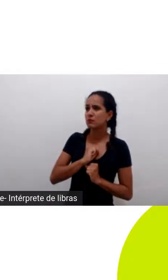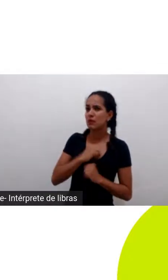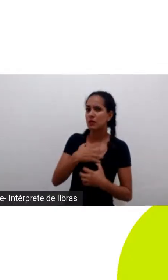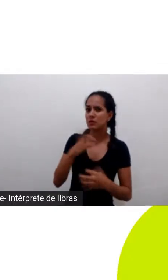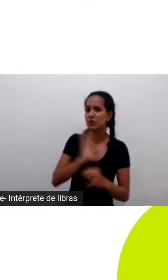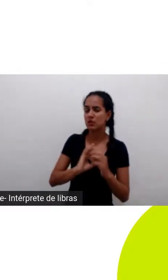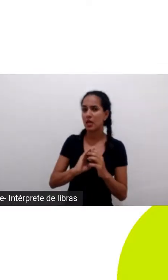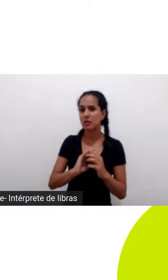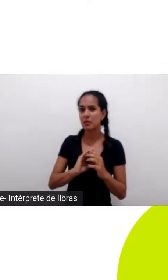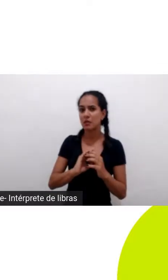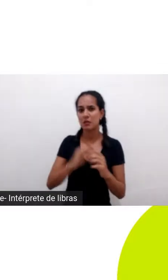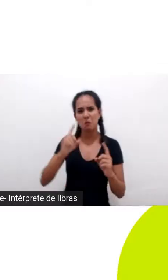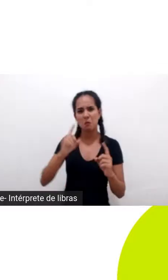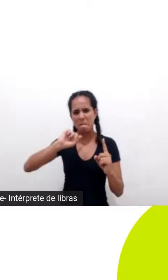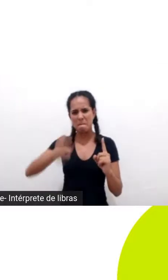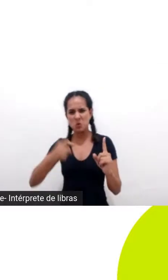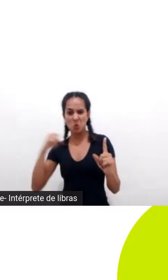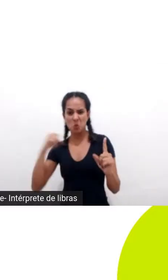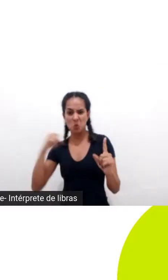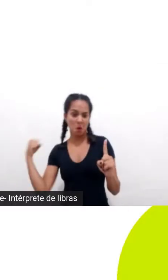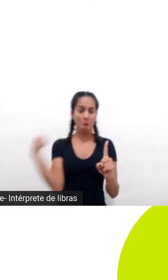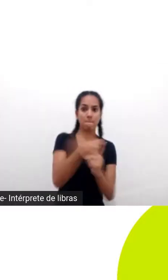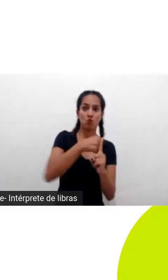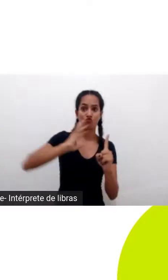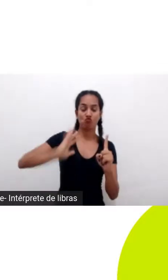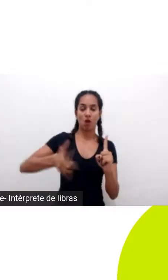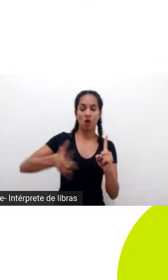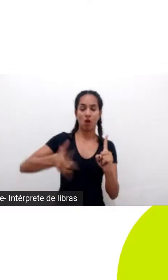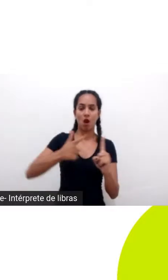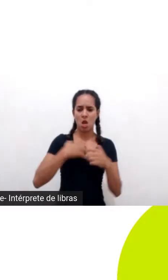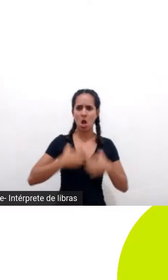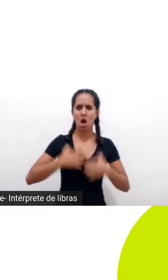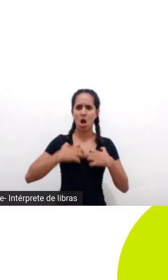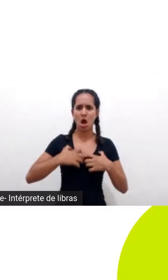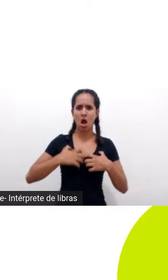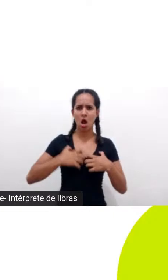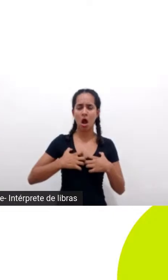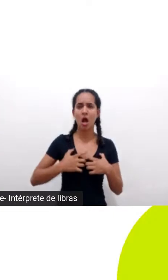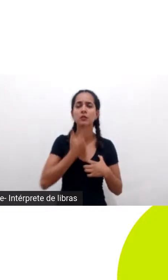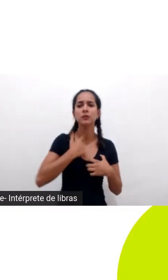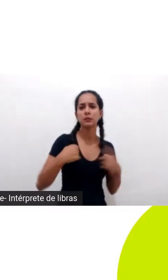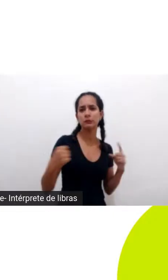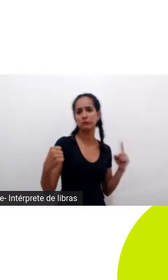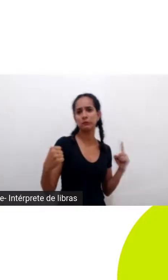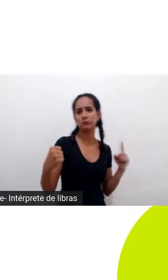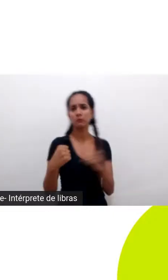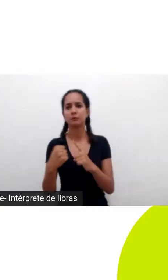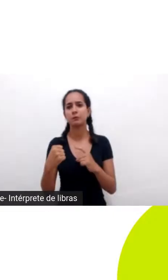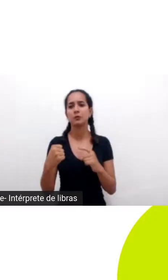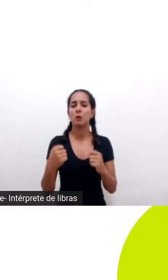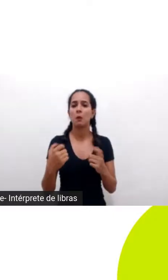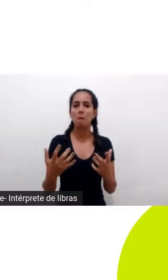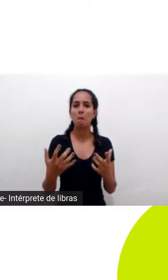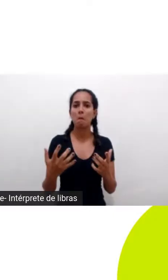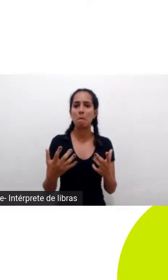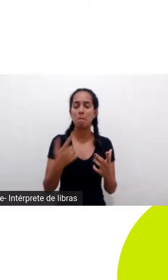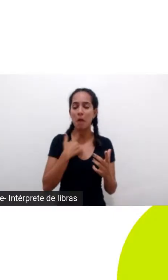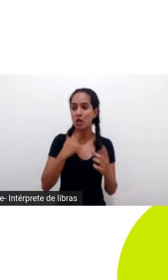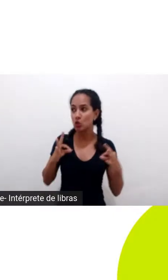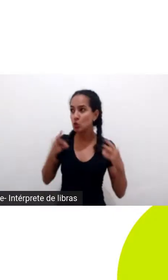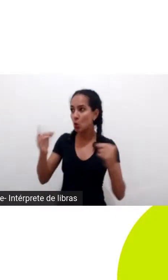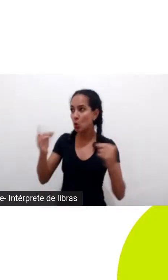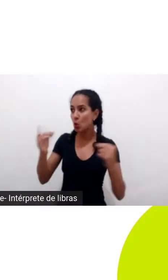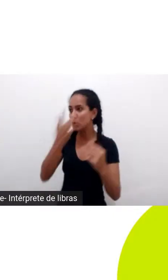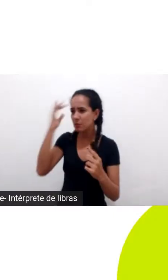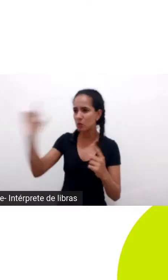leva ele fica muito bravo e ele decide revidar só que o revite dele não vai vir para todas as pessoas que deram